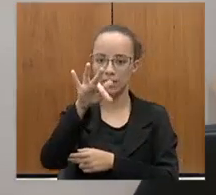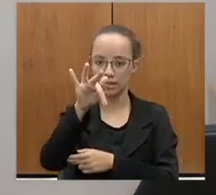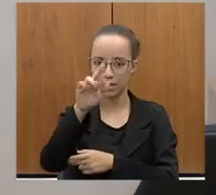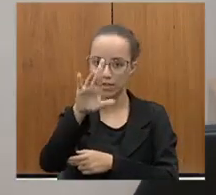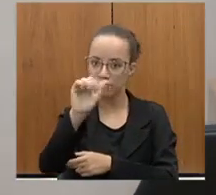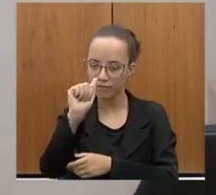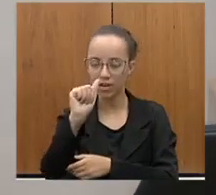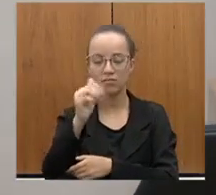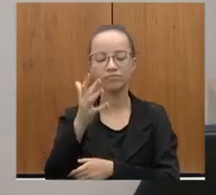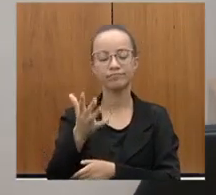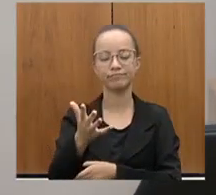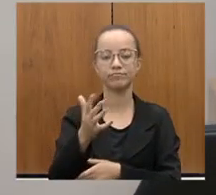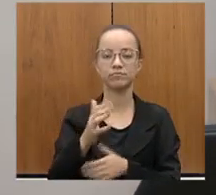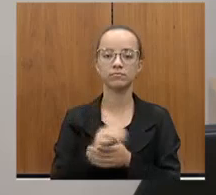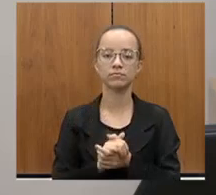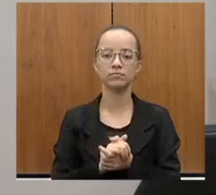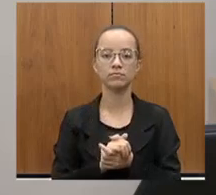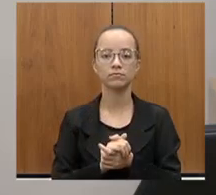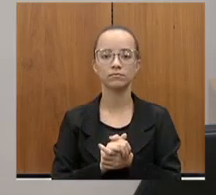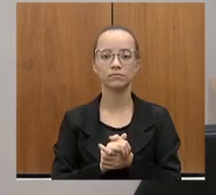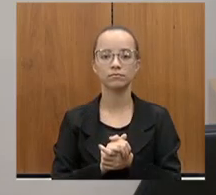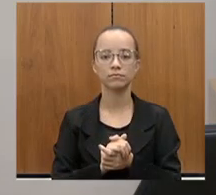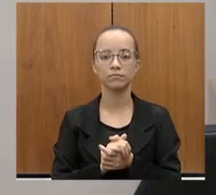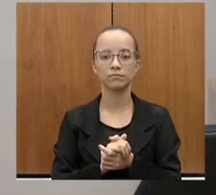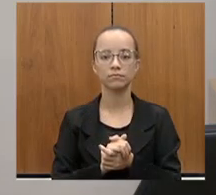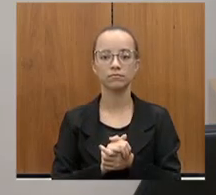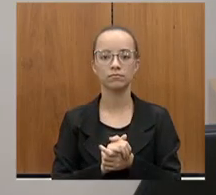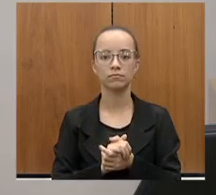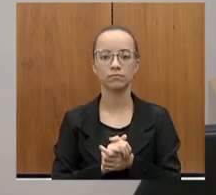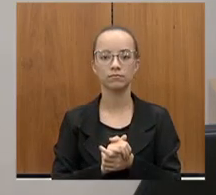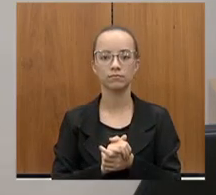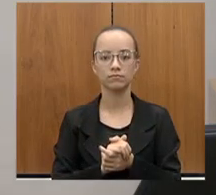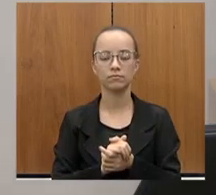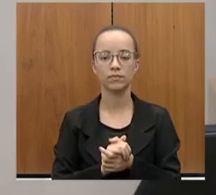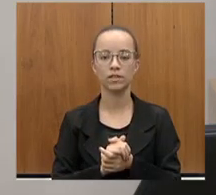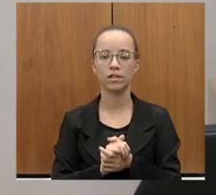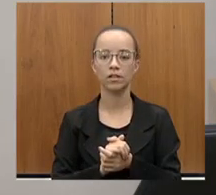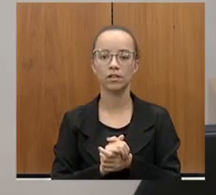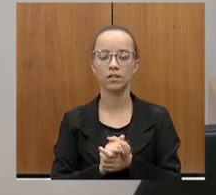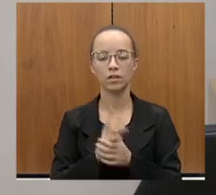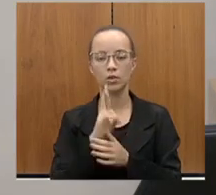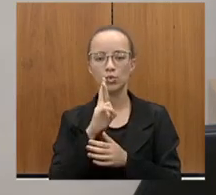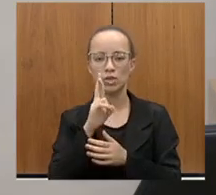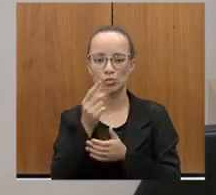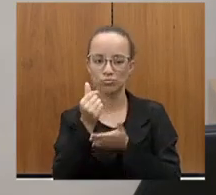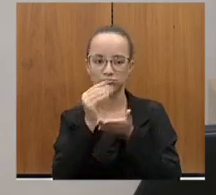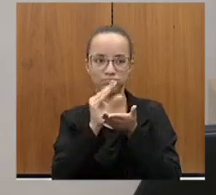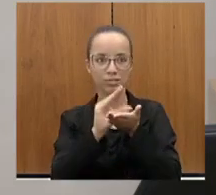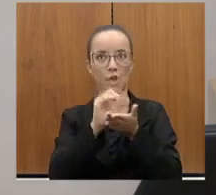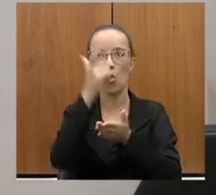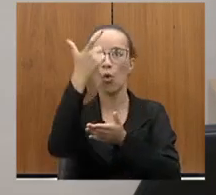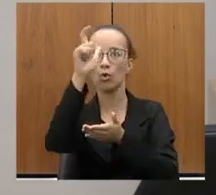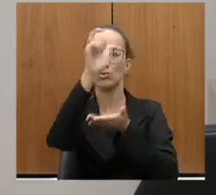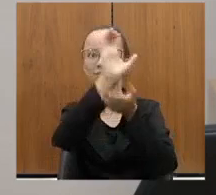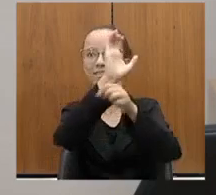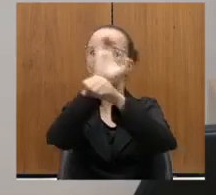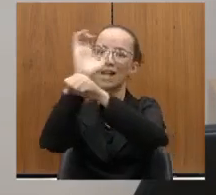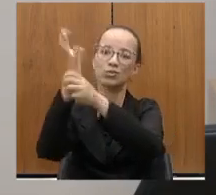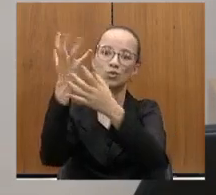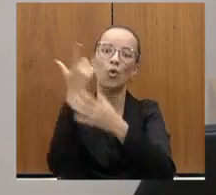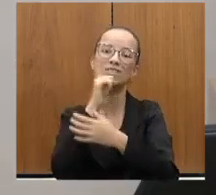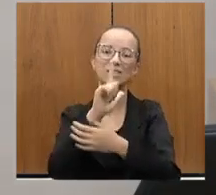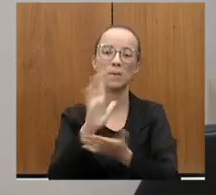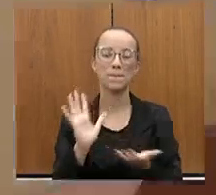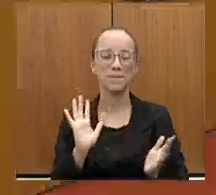Infraestrutura, permitiram que a maioria dos recursos ficasse com os outros estados. queria aqui saudar o